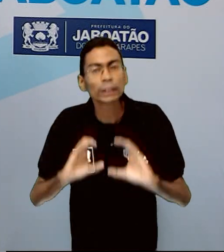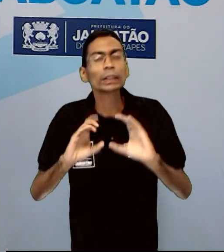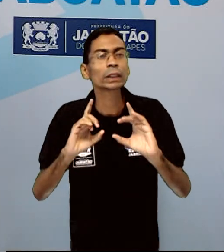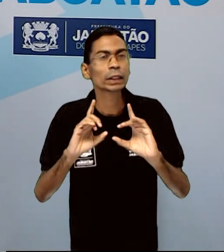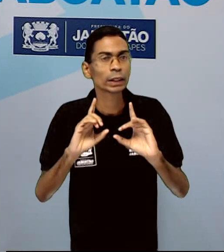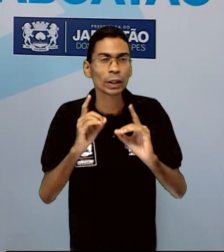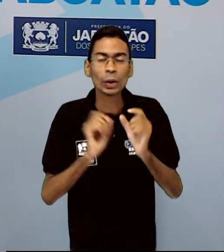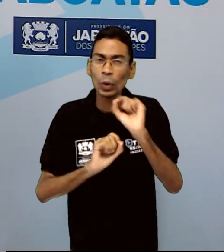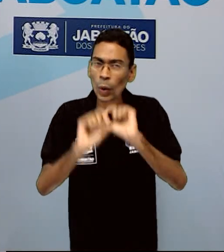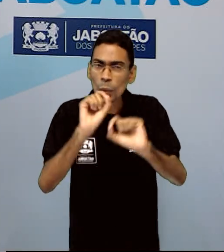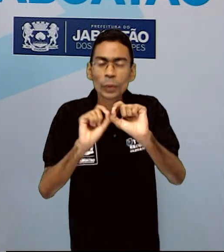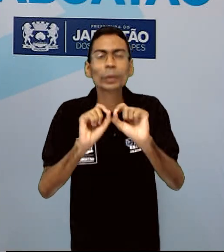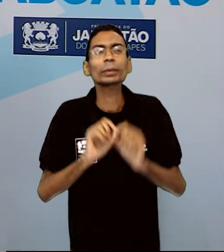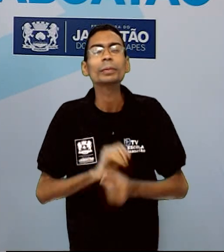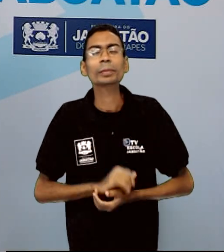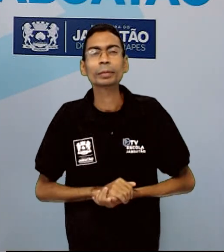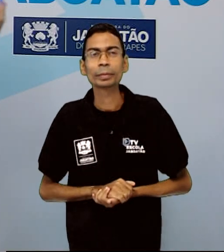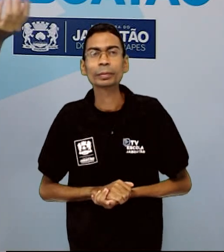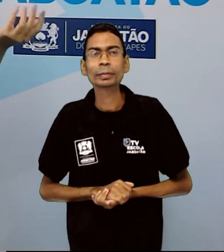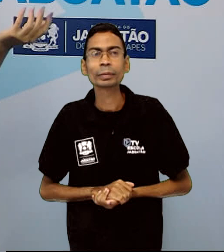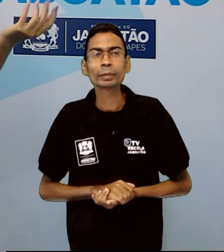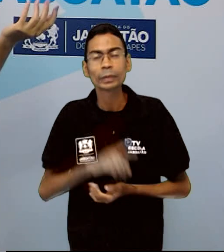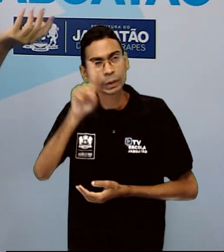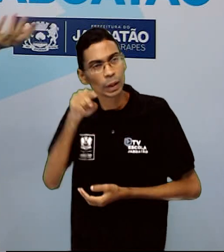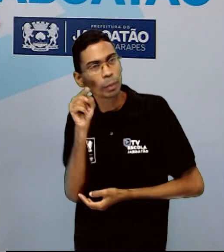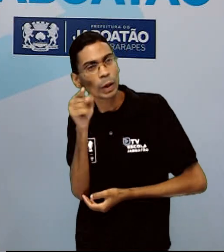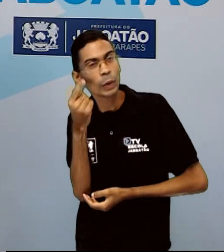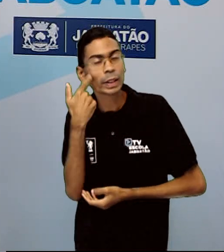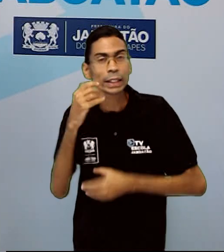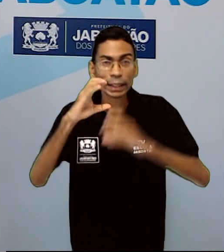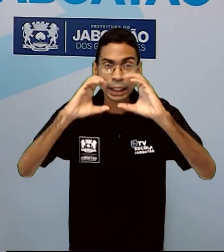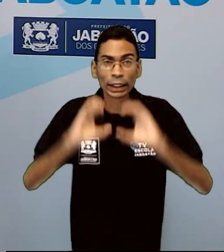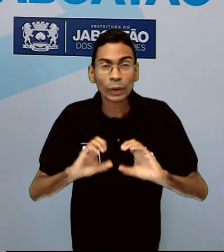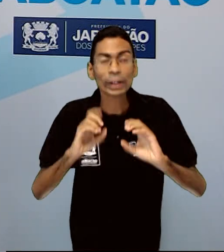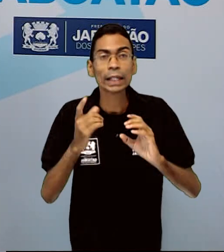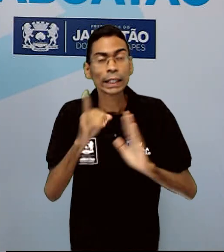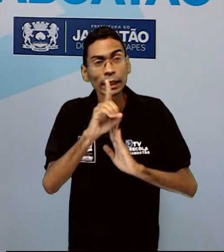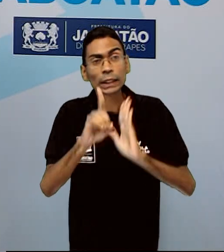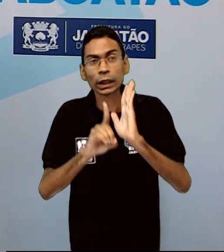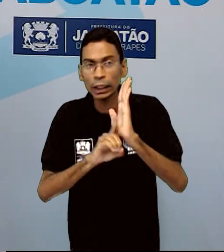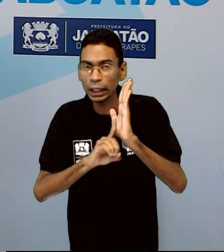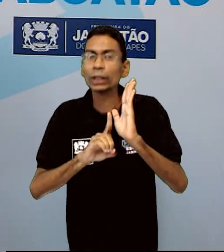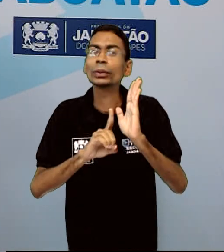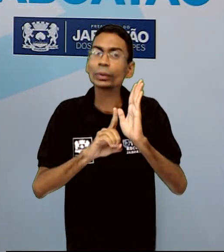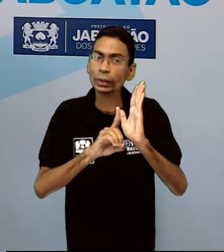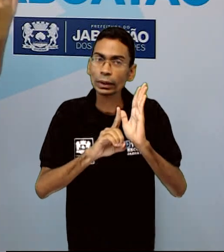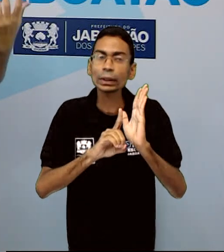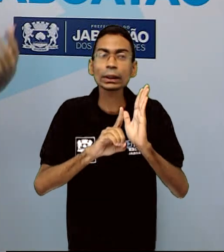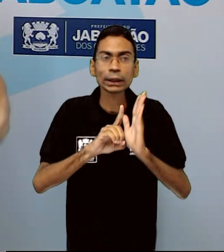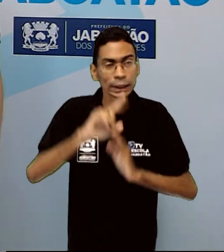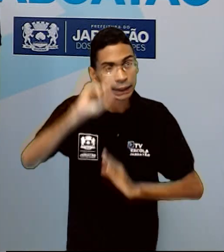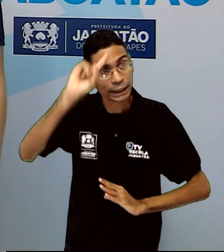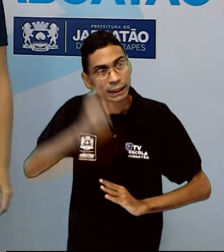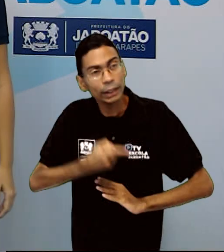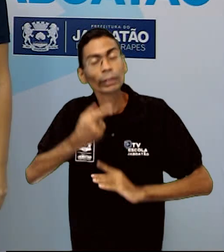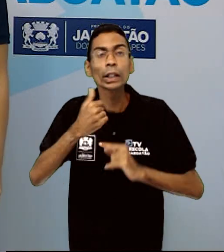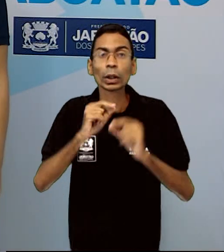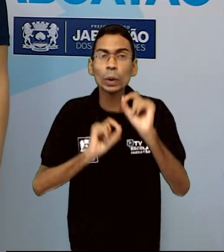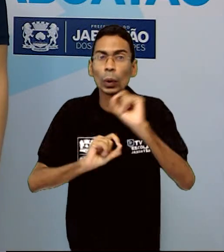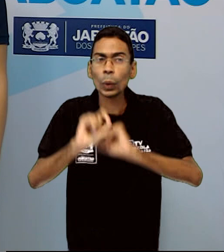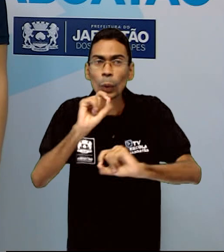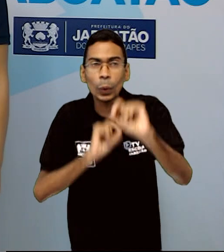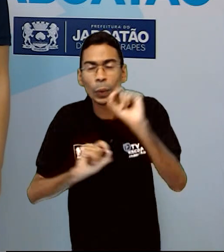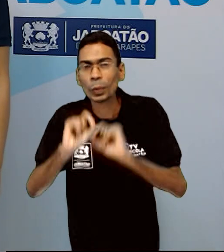ser um cidadão? Ser cidadão é ter direitos e deveres como membro de uma